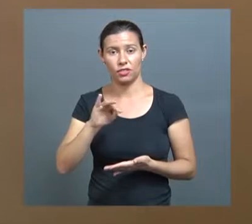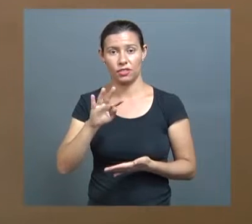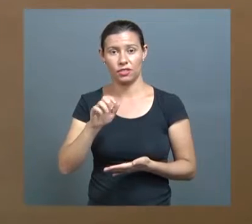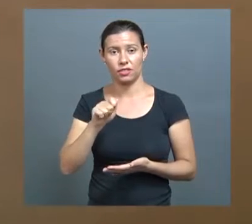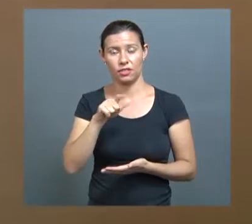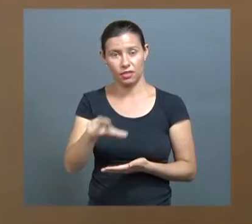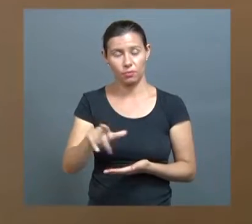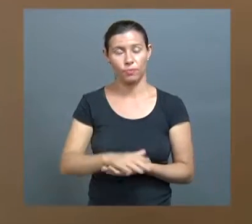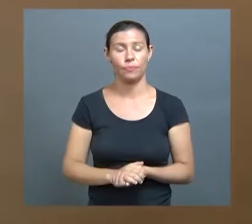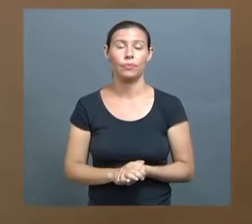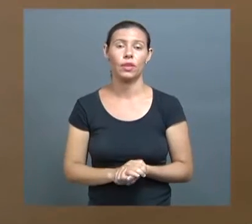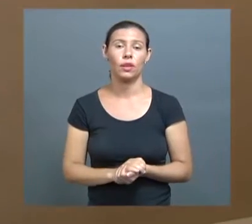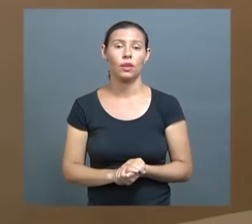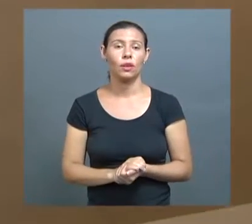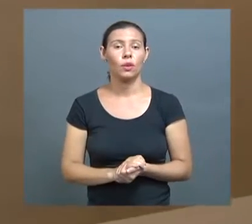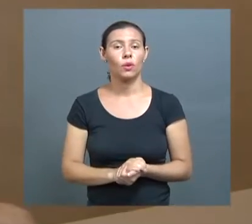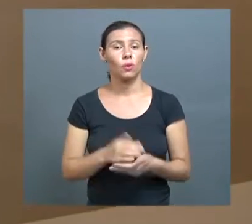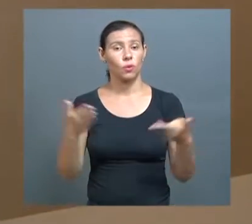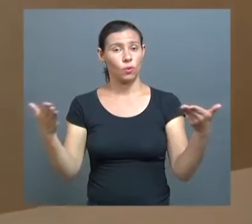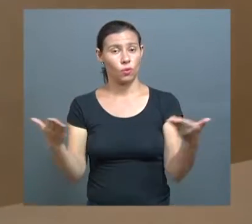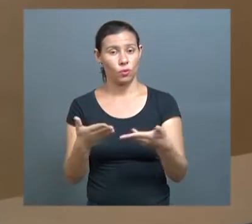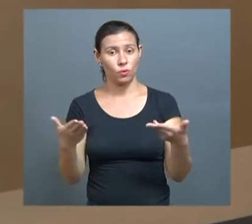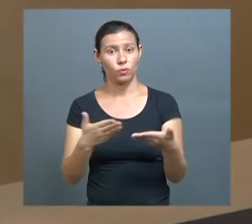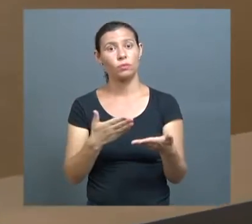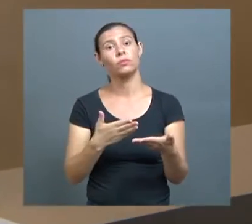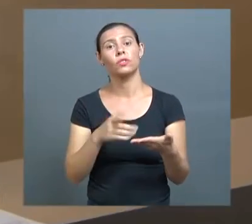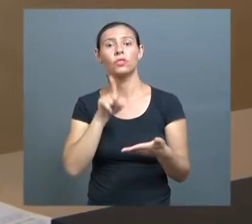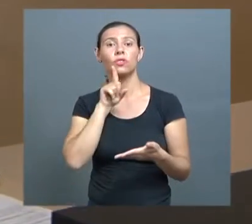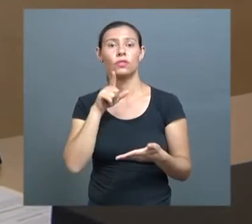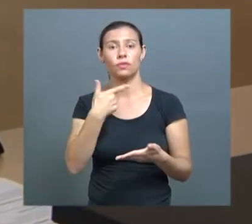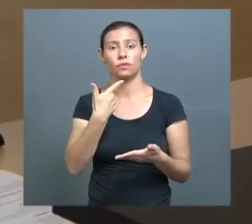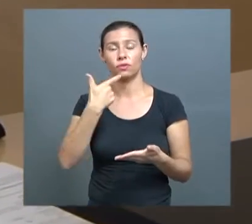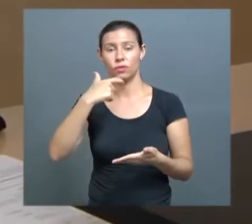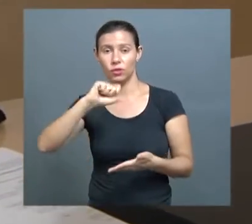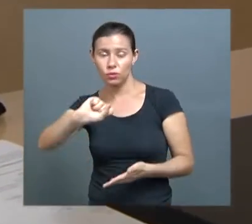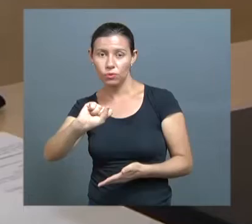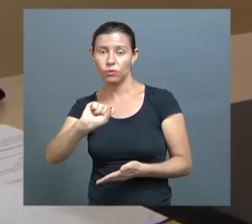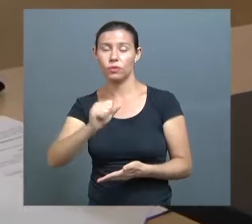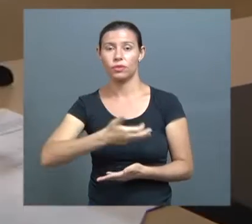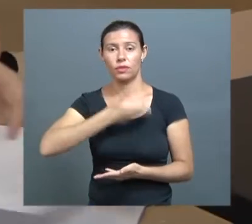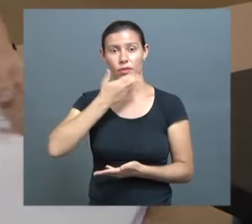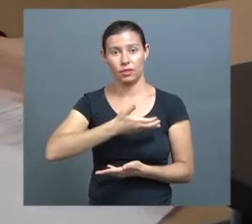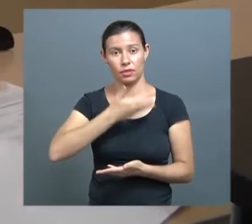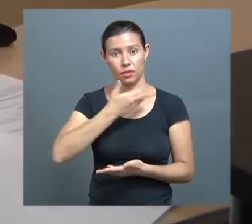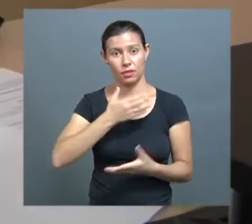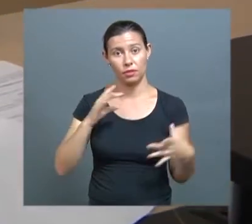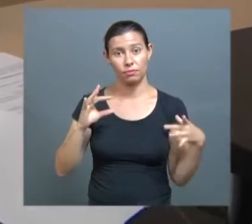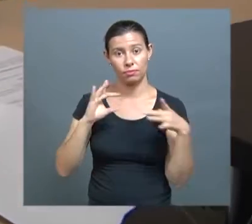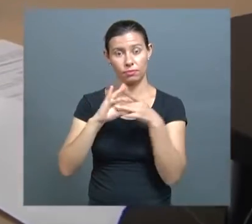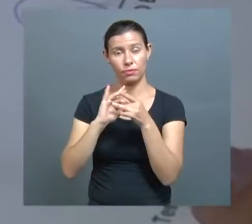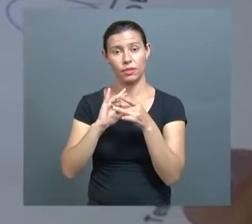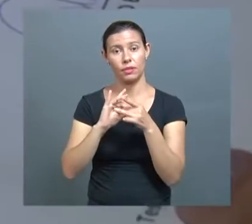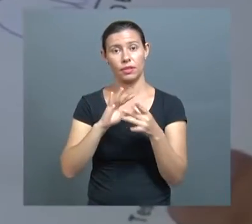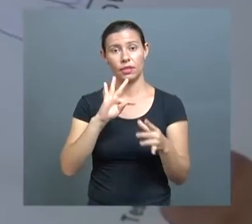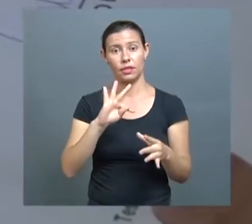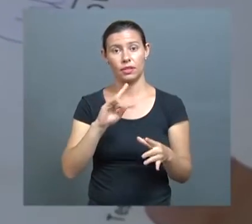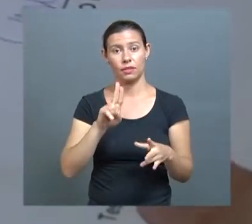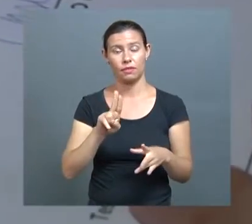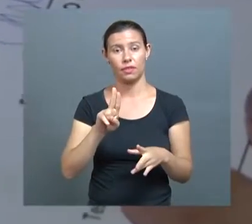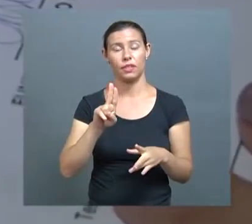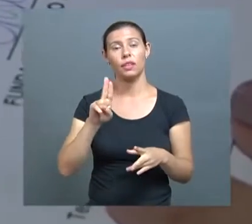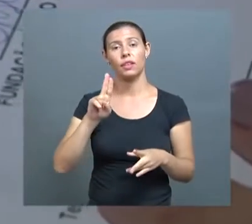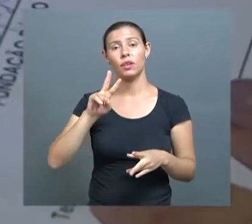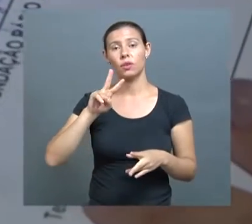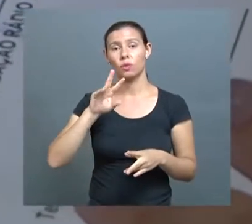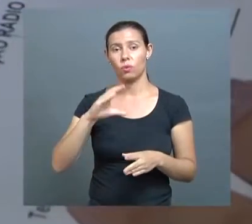A partir de hoje, 28 de dezembro, a TV Universitária de Uberlândia é oficialmente a nova filiada à TV Cultura. A parceria